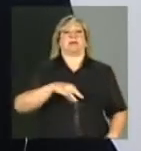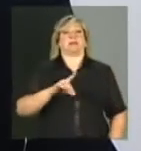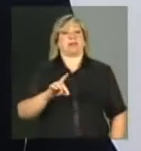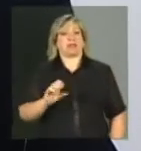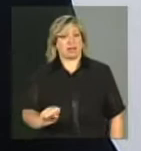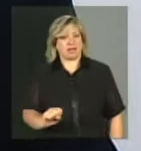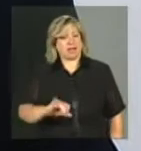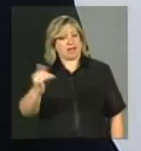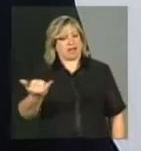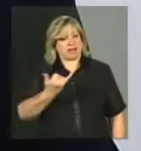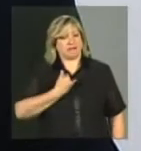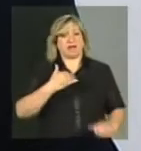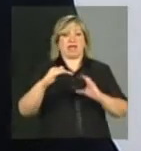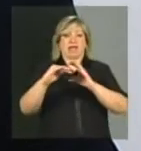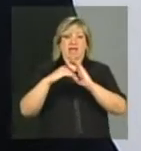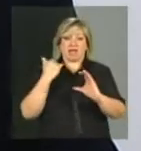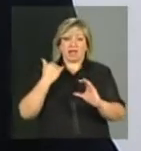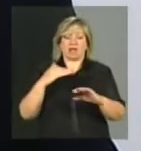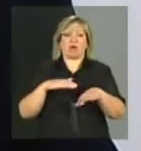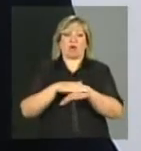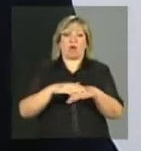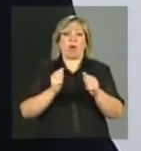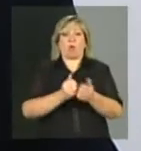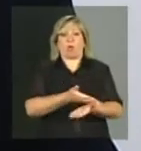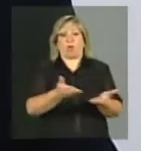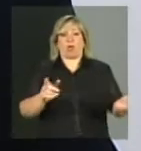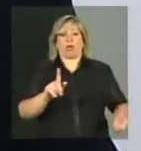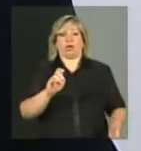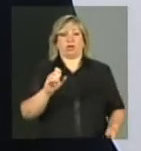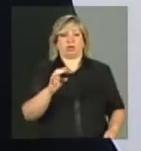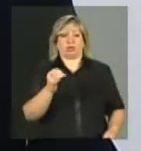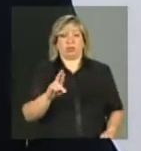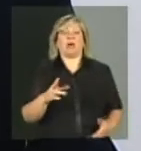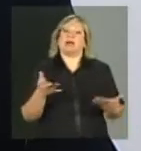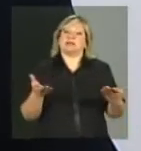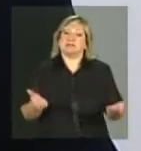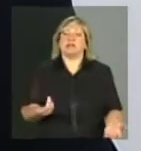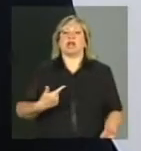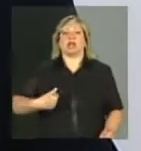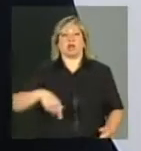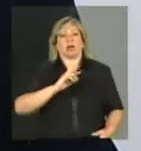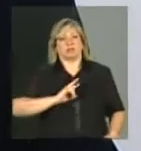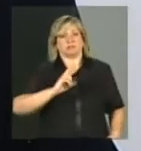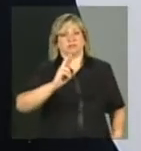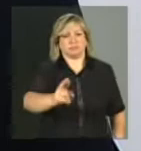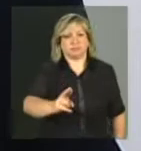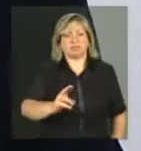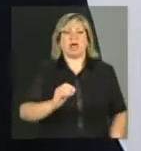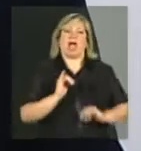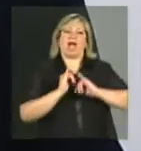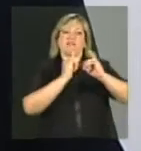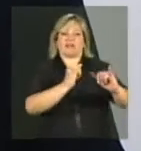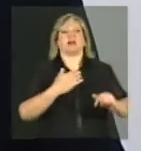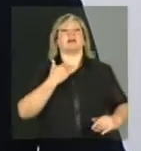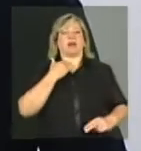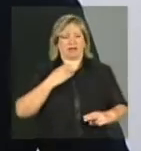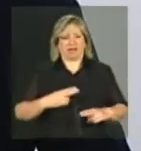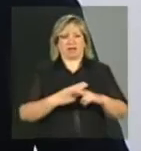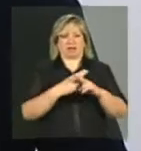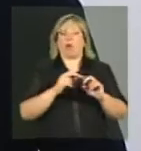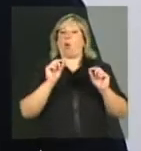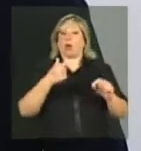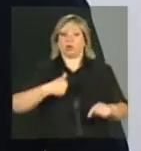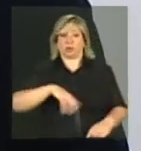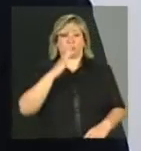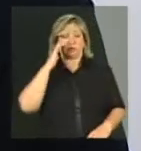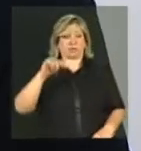nosso e-mail de conversa com o gestor e assim, e a gente faz a resposta e comunica a Caixa. O a gente soube é que nesse mês de